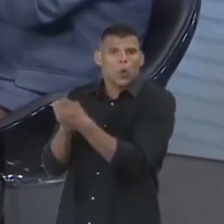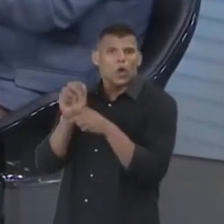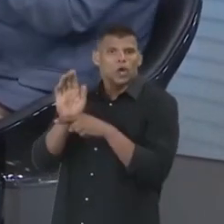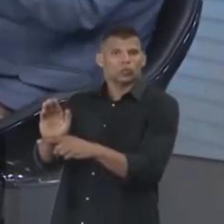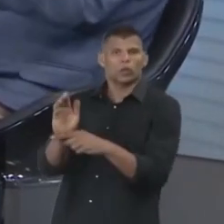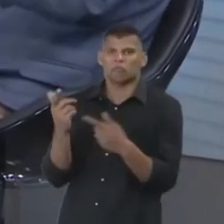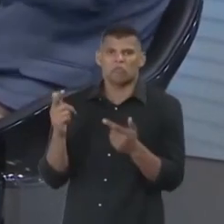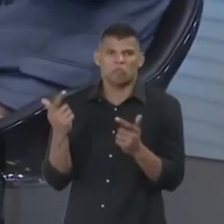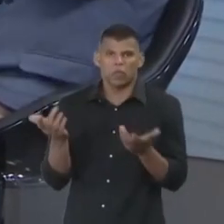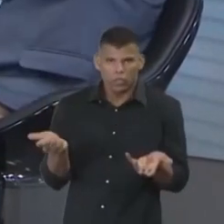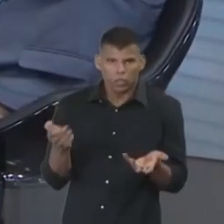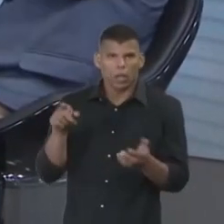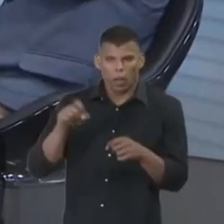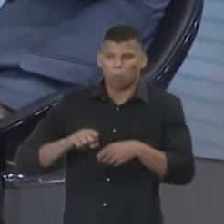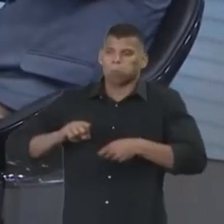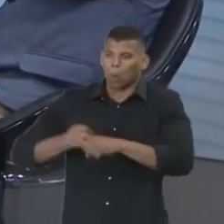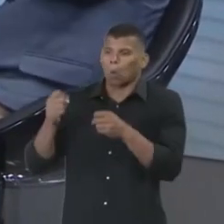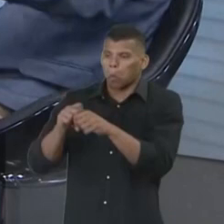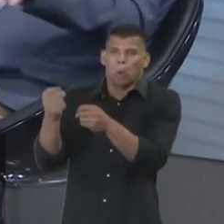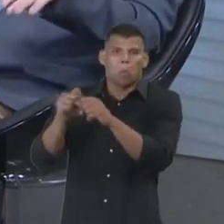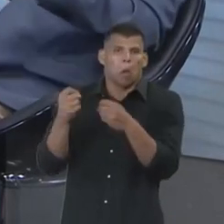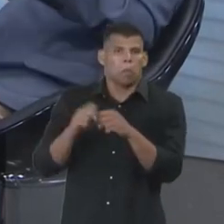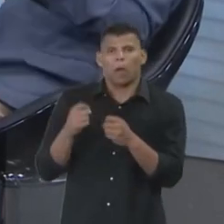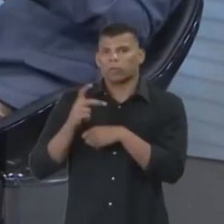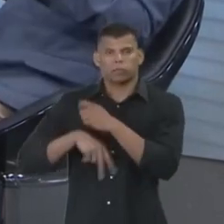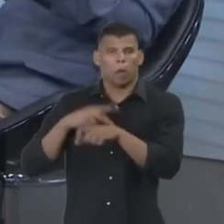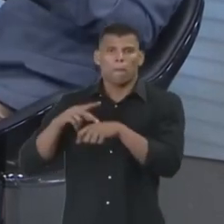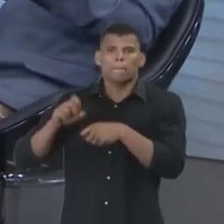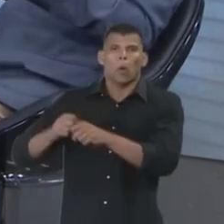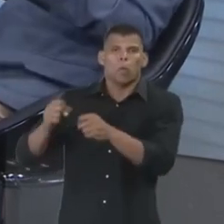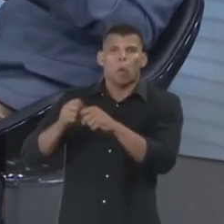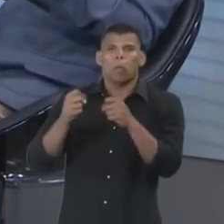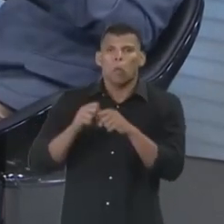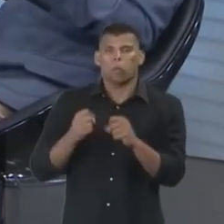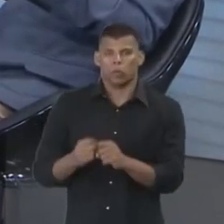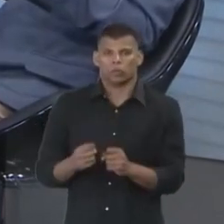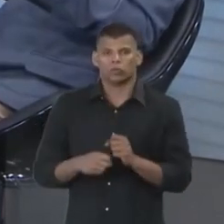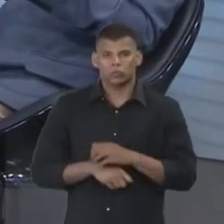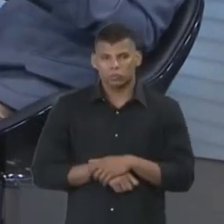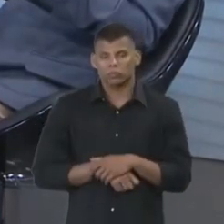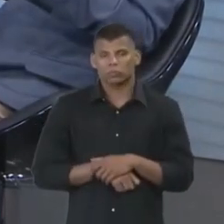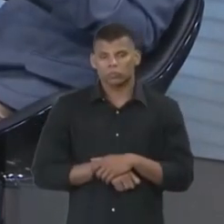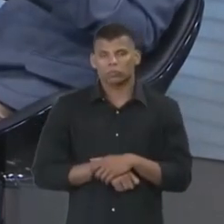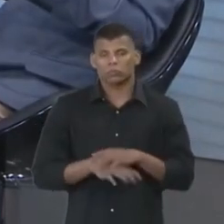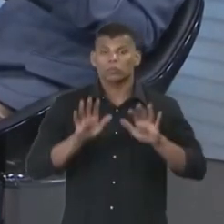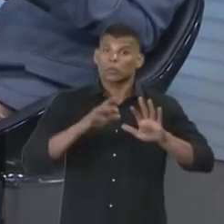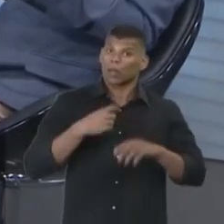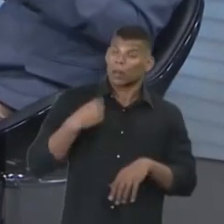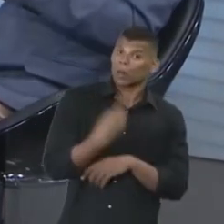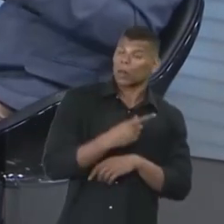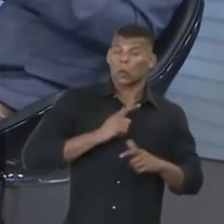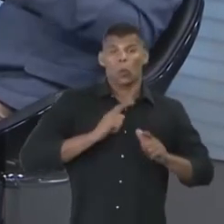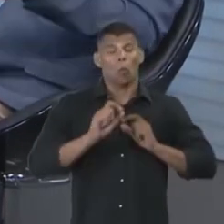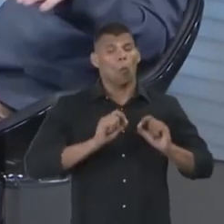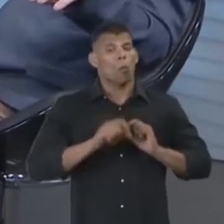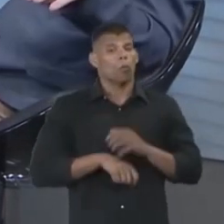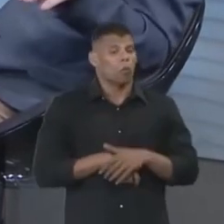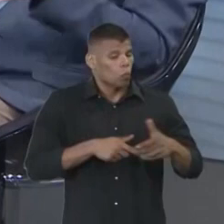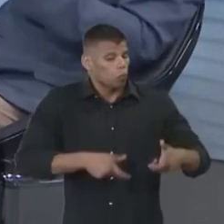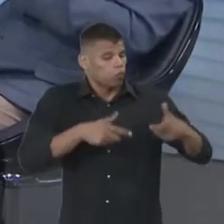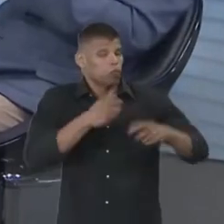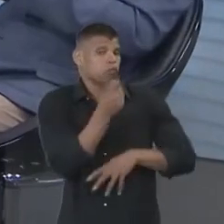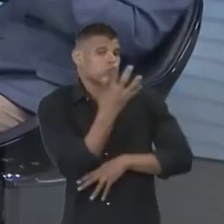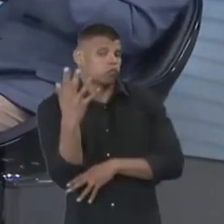destruído, porque quando você destrói o país, você está destruído o meio ambiente. É, nós temos aí uma guerra ambiental. Guerra